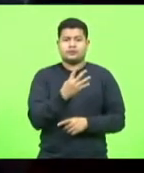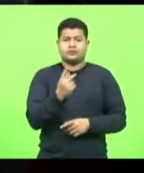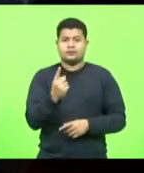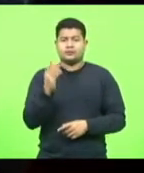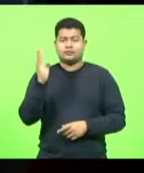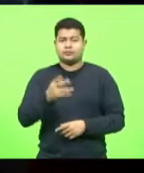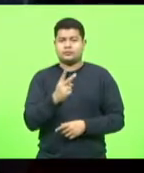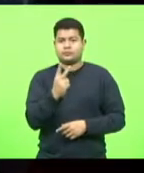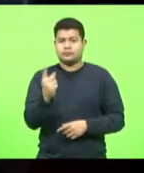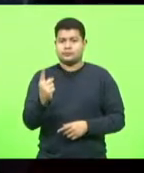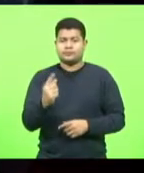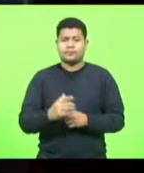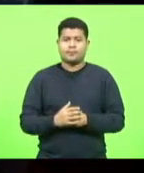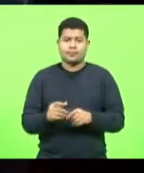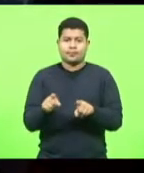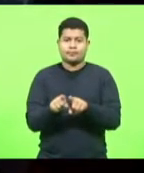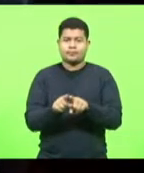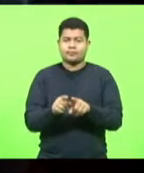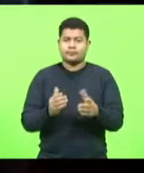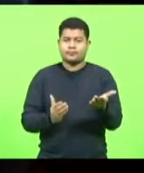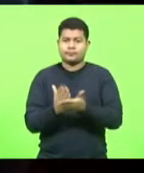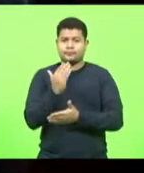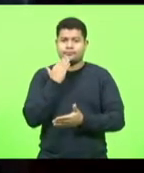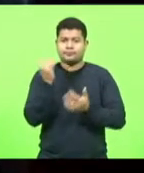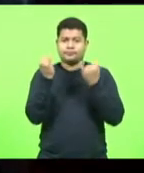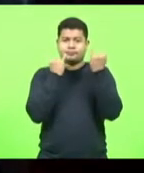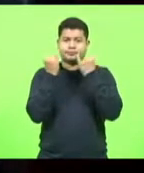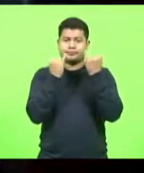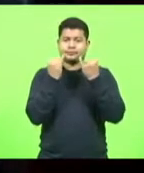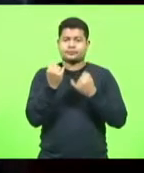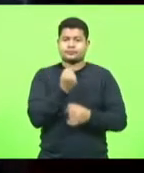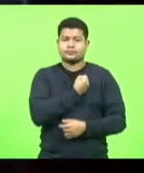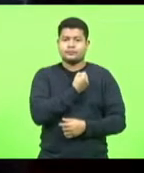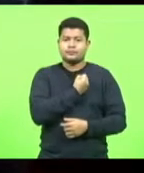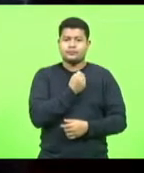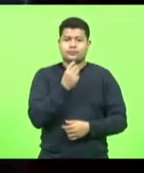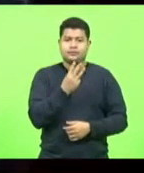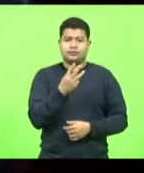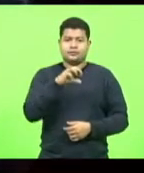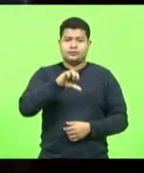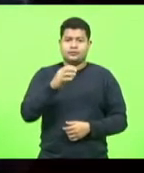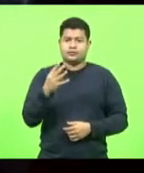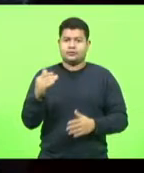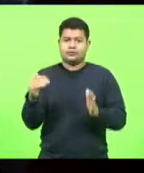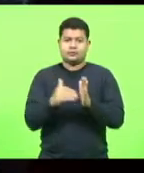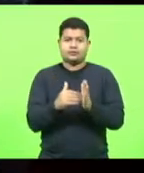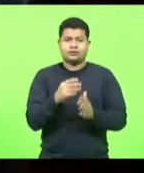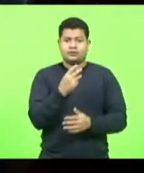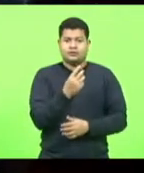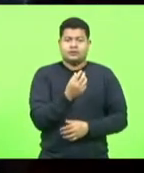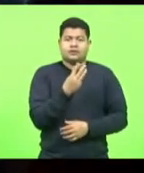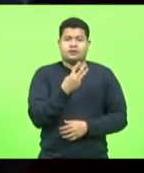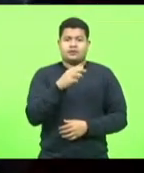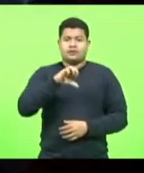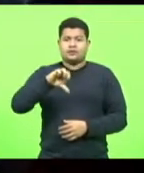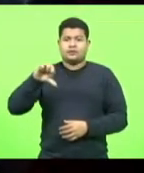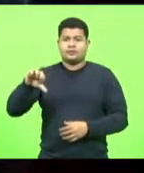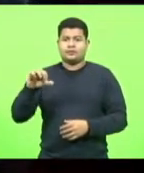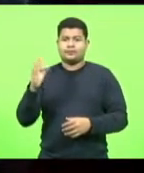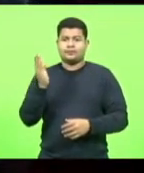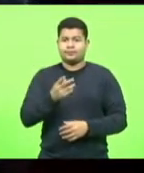aprovados os pedidos de informações. Números 394-399-2021.